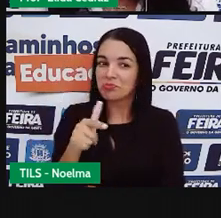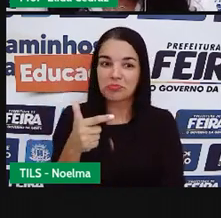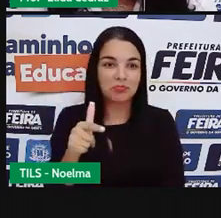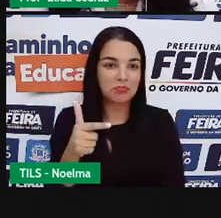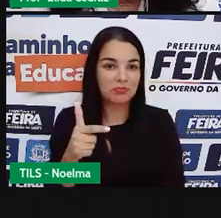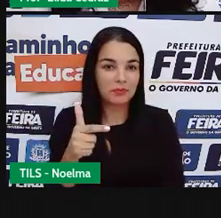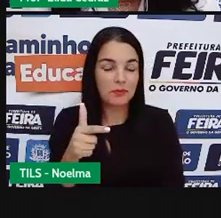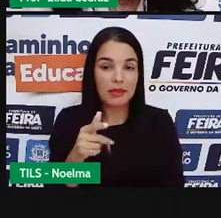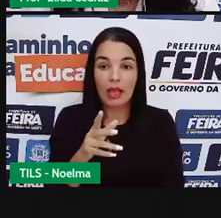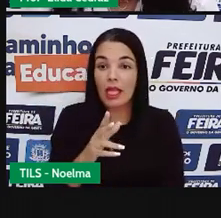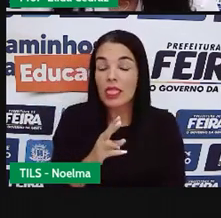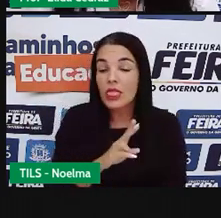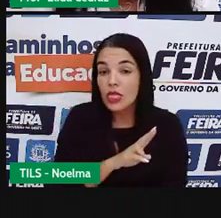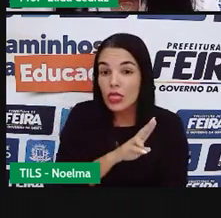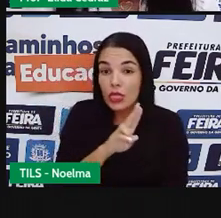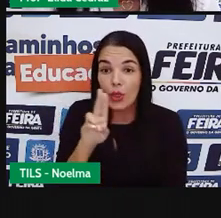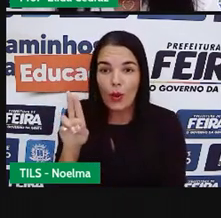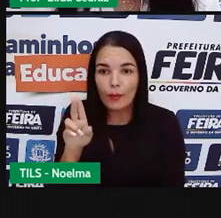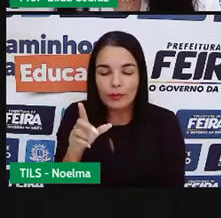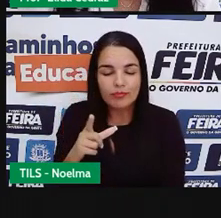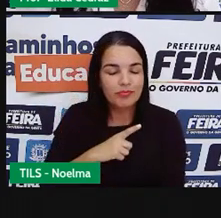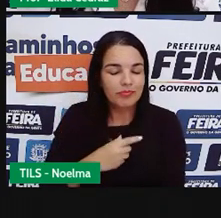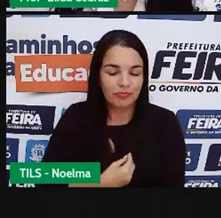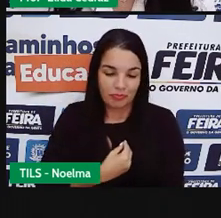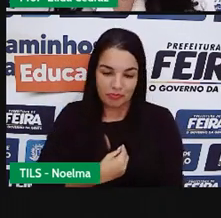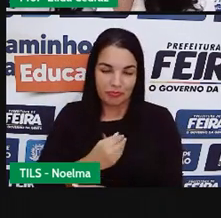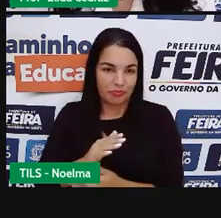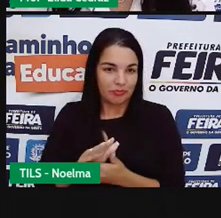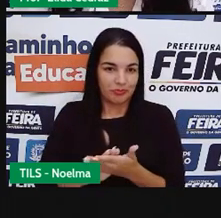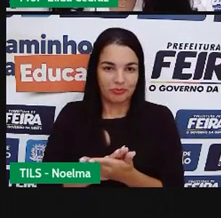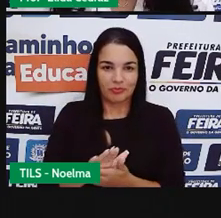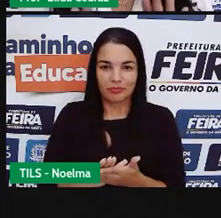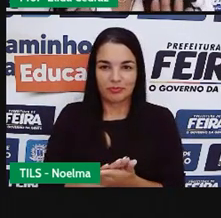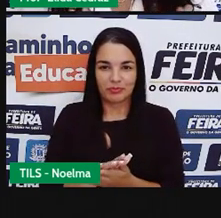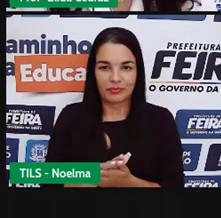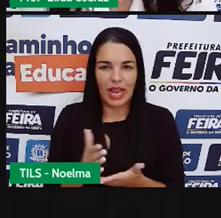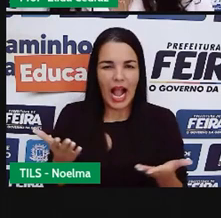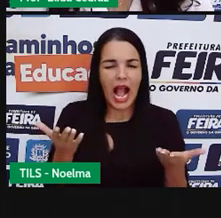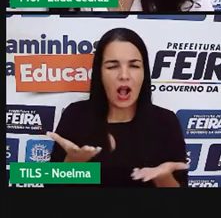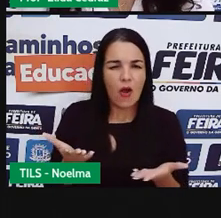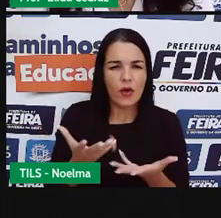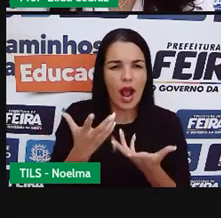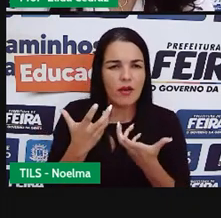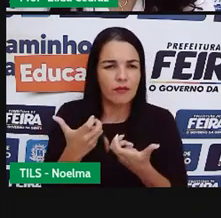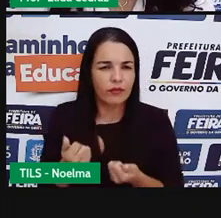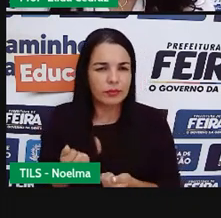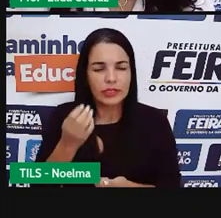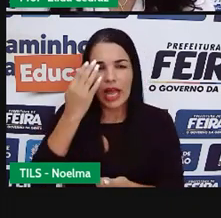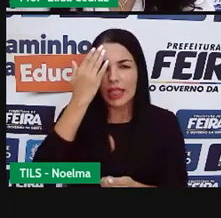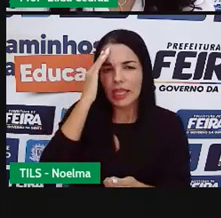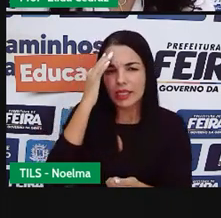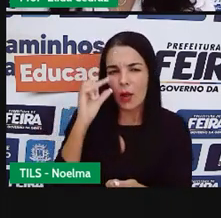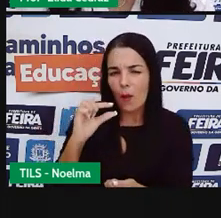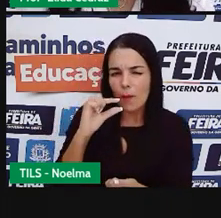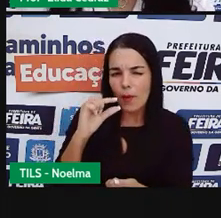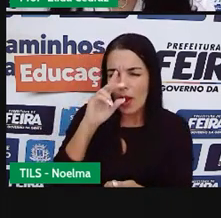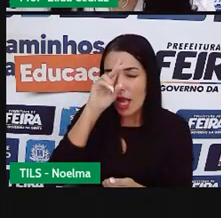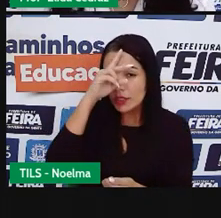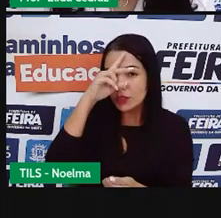nome nem existia. Vamos entender um pouco da história política do Brasil.